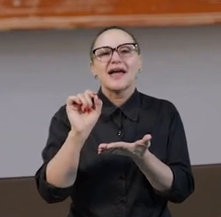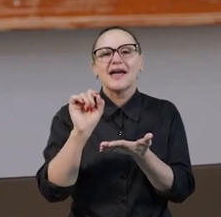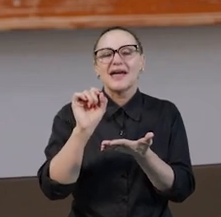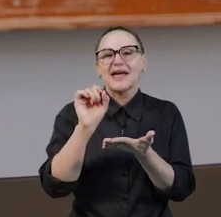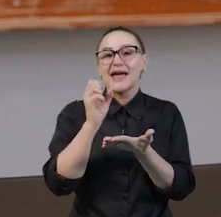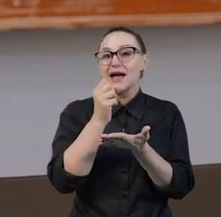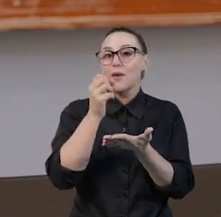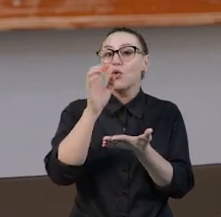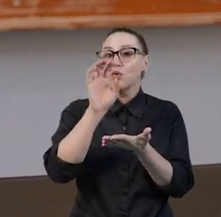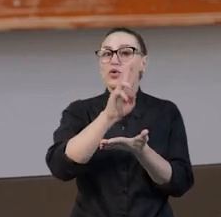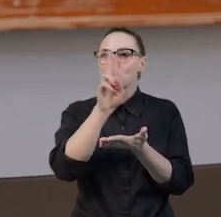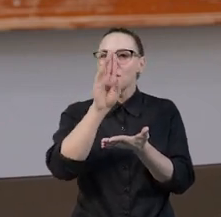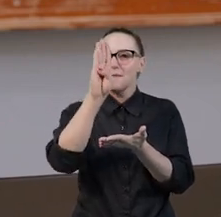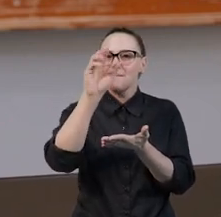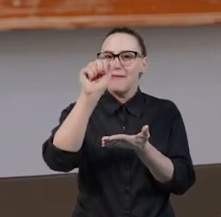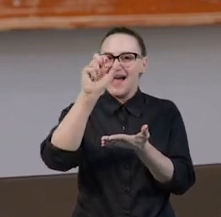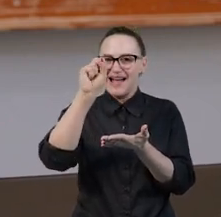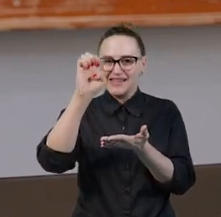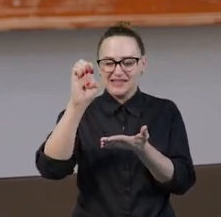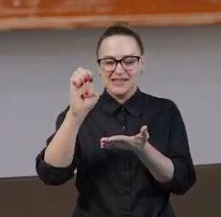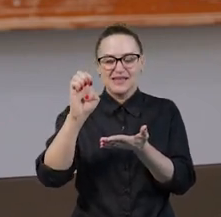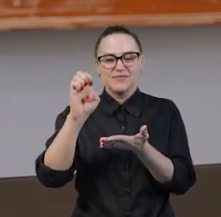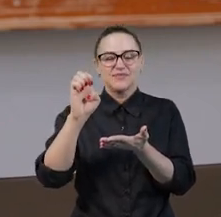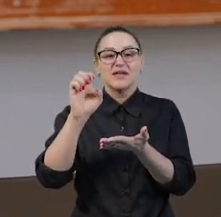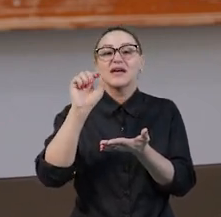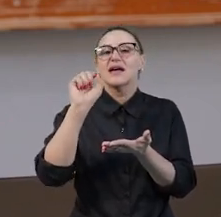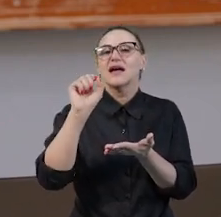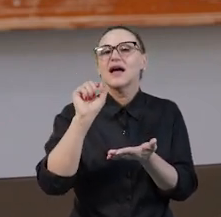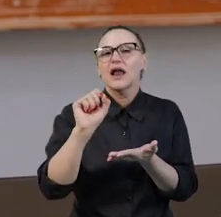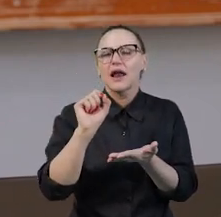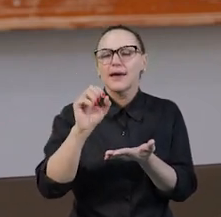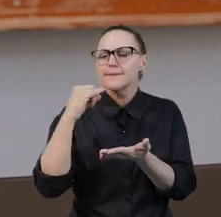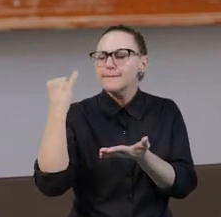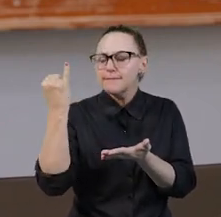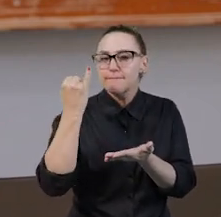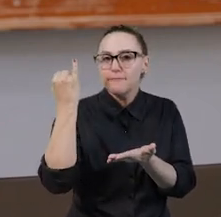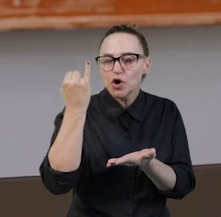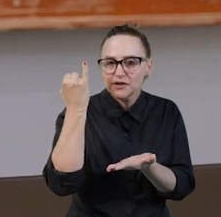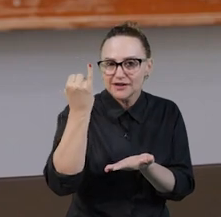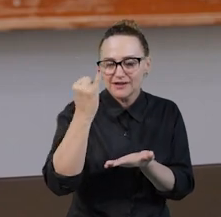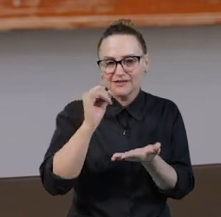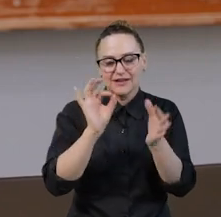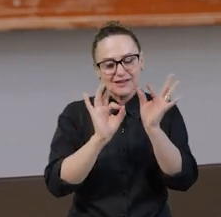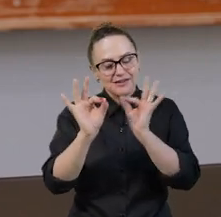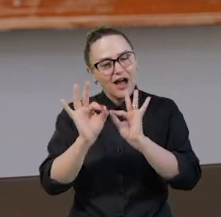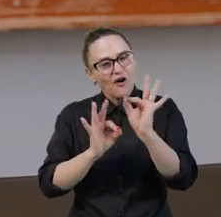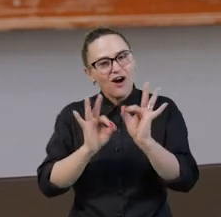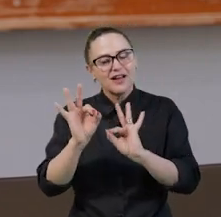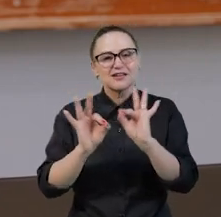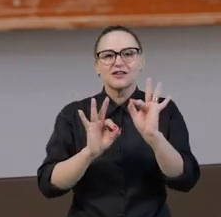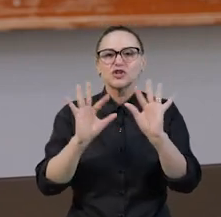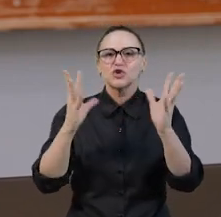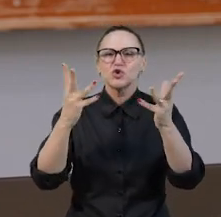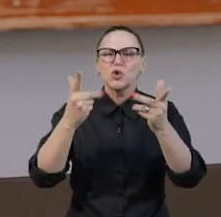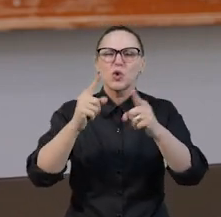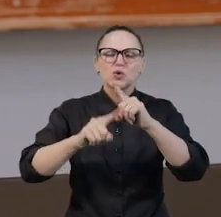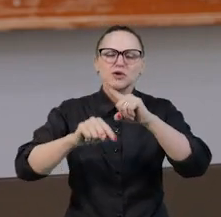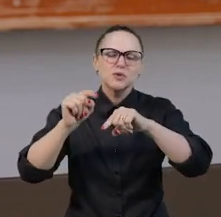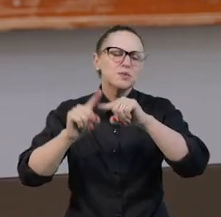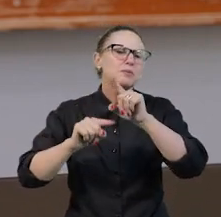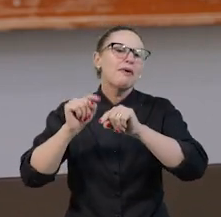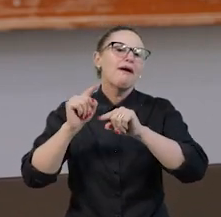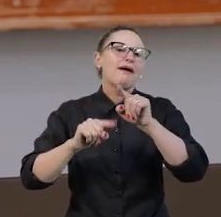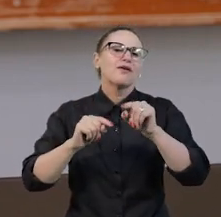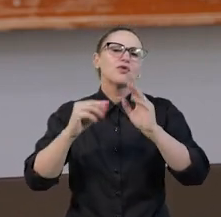uma base. Ela se torna uma peça-chave na organização de todas as ferramentas e de todos